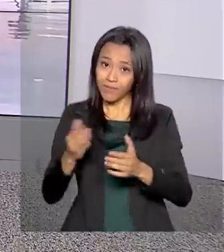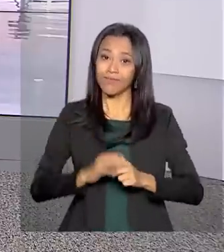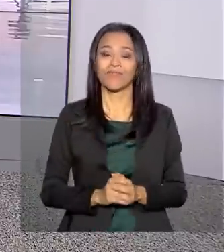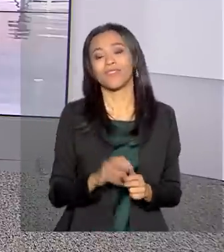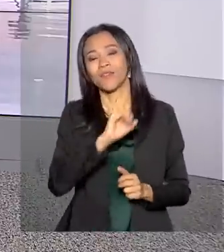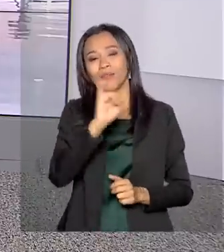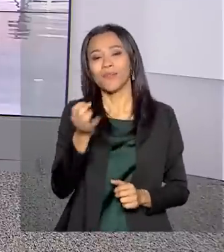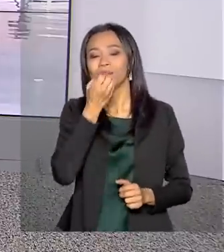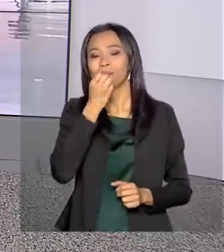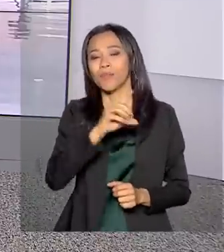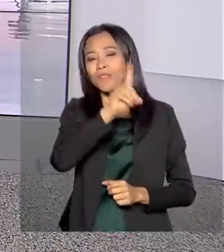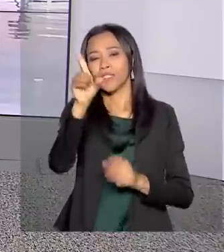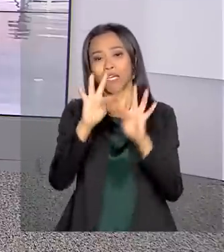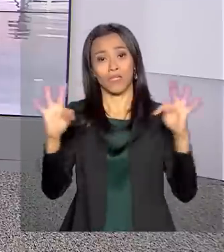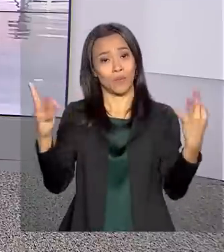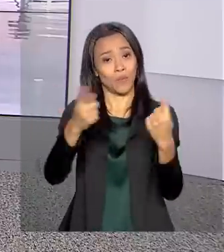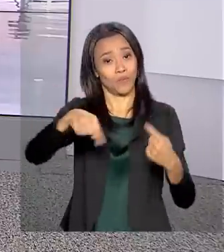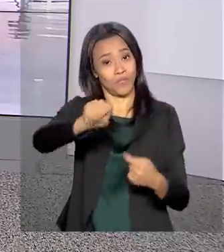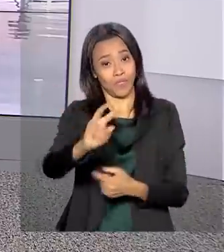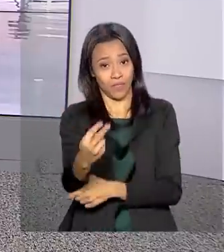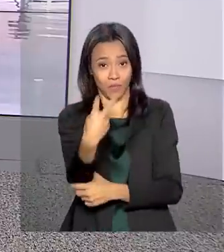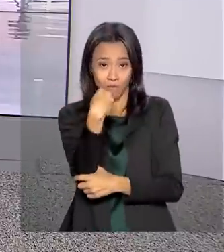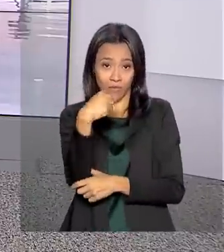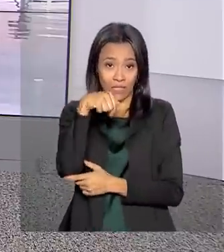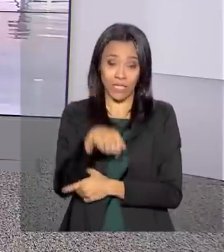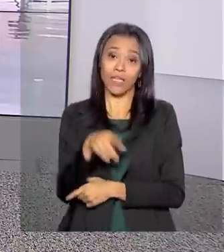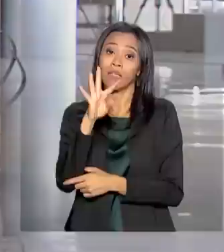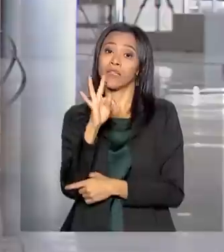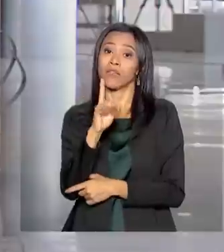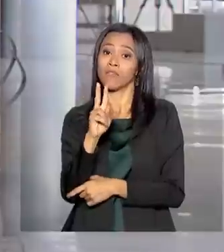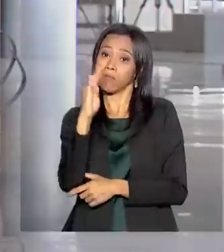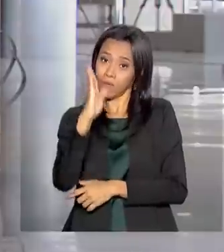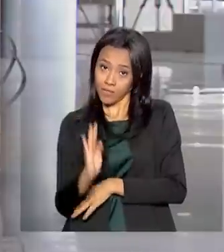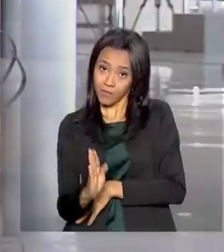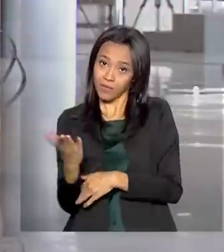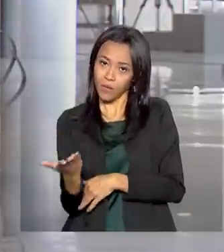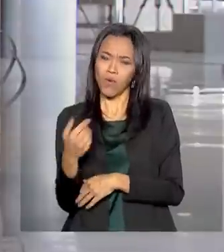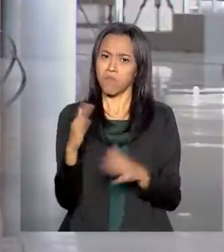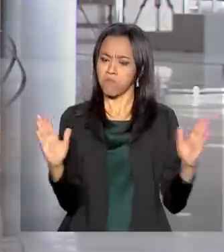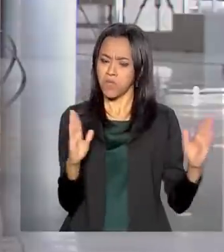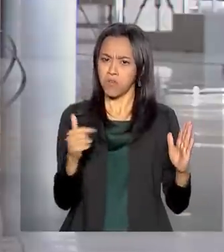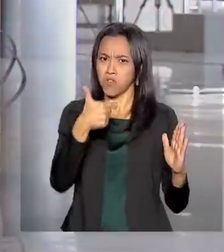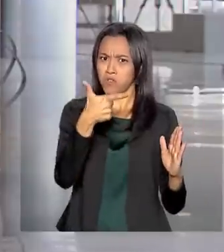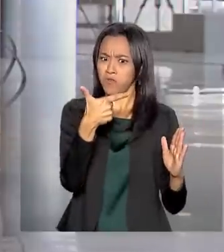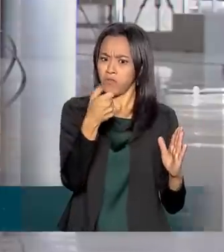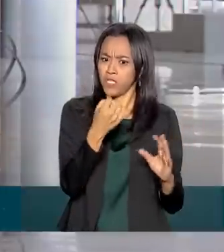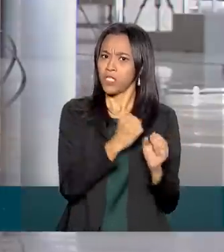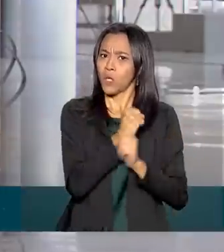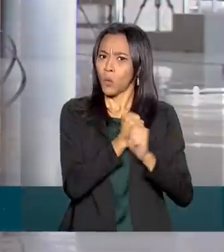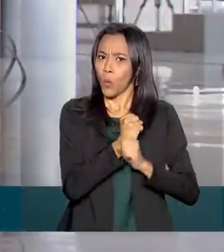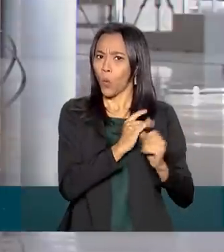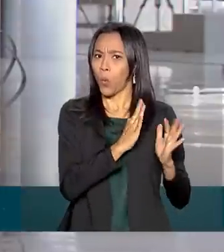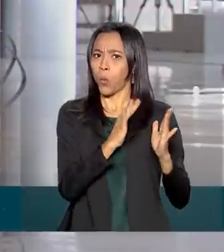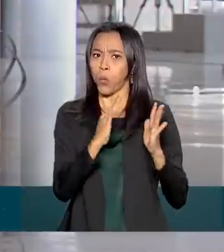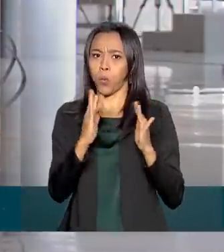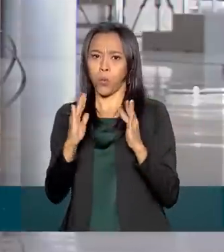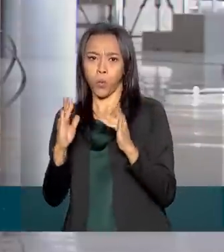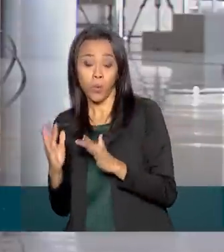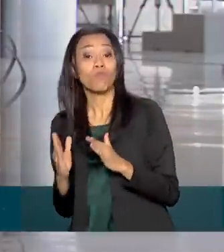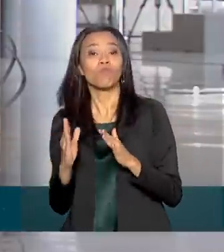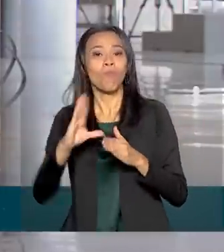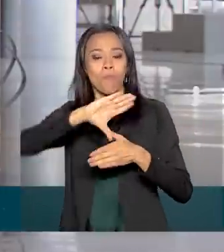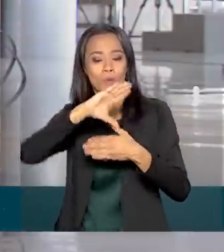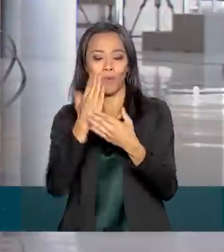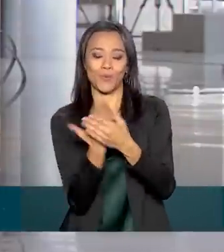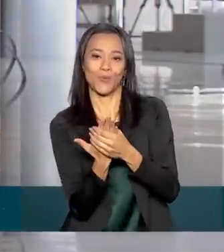Carla, bom dia. Bom dia a todos que nos acompanham aqui na TV Brasil. Foram 20 anos até que Mercosul e União Europeia fechassem um